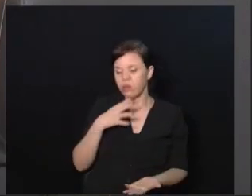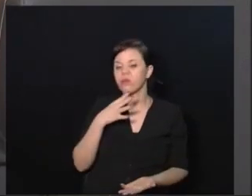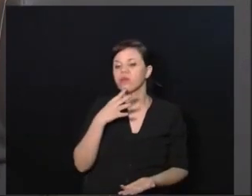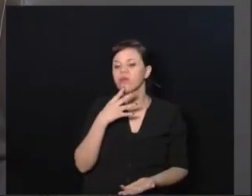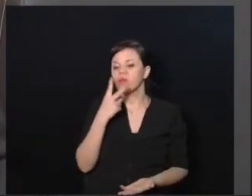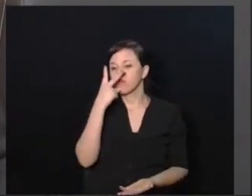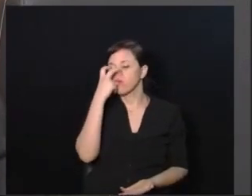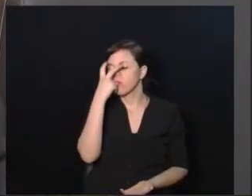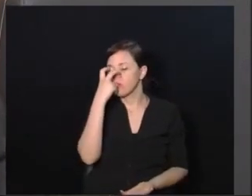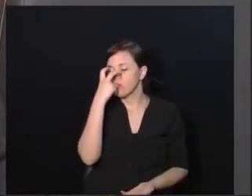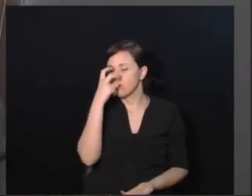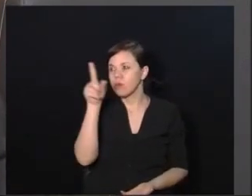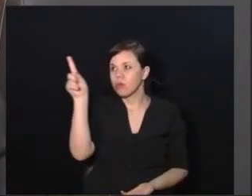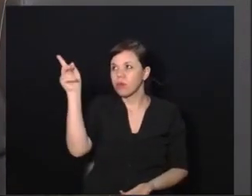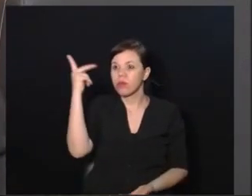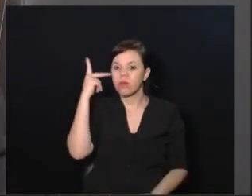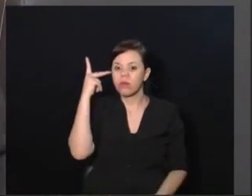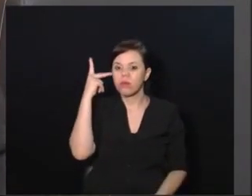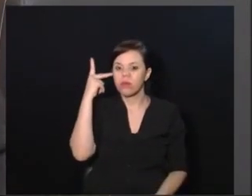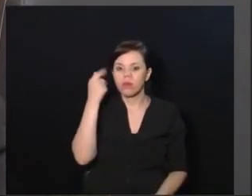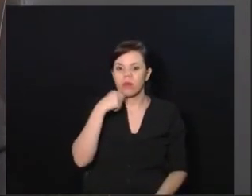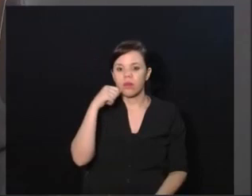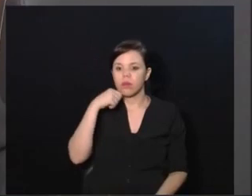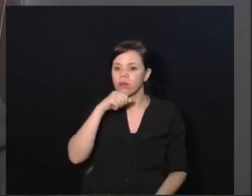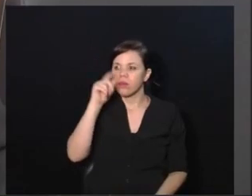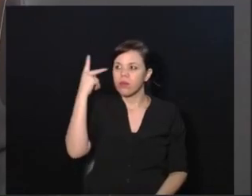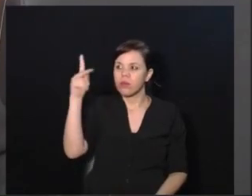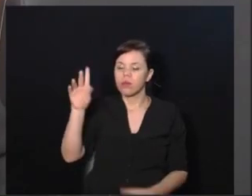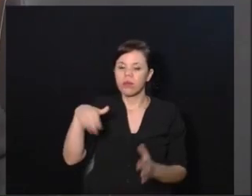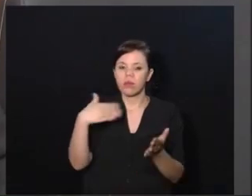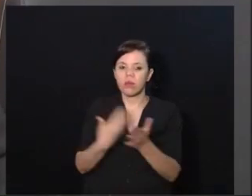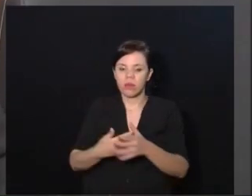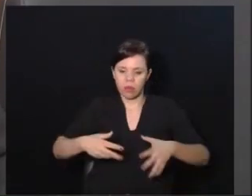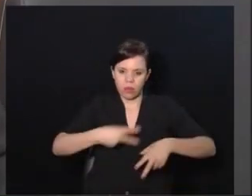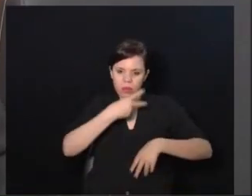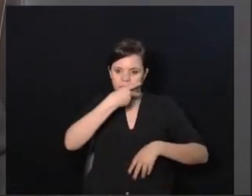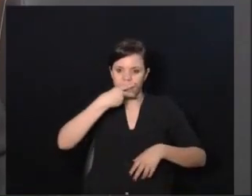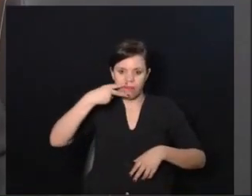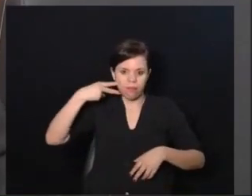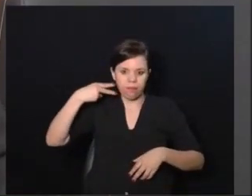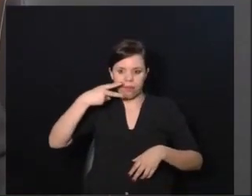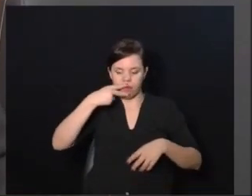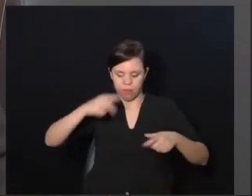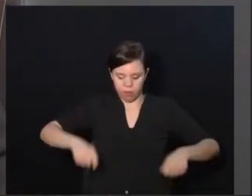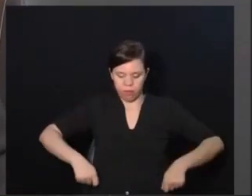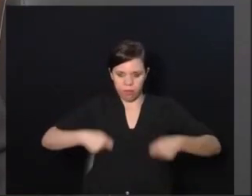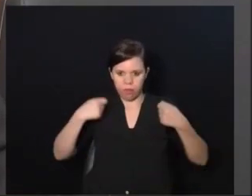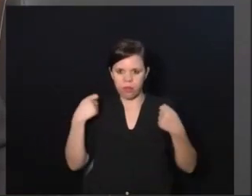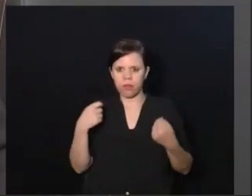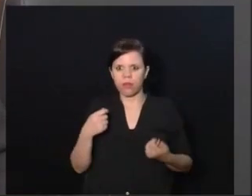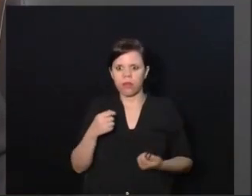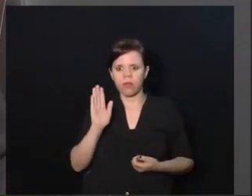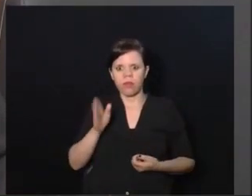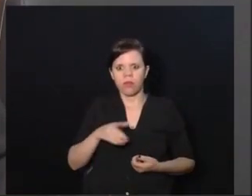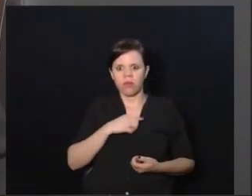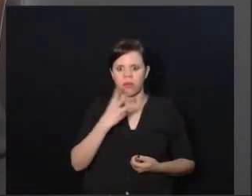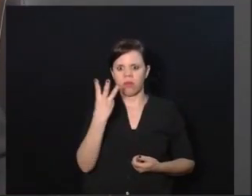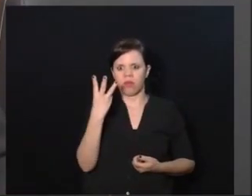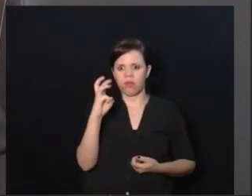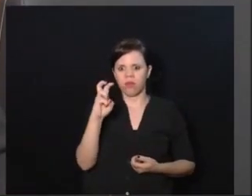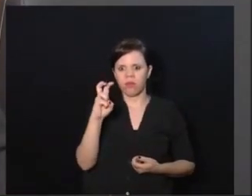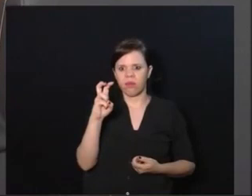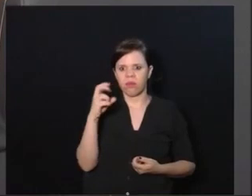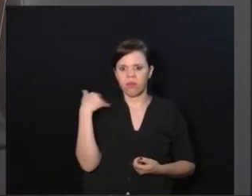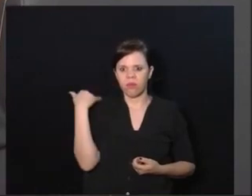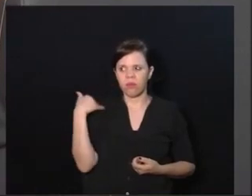de São Paulo que a mãe dela veste até a calcinha dela com 35 anos de idade. Quer